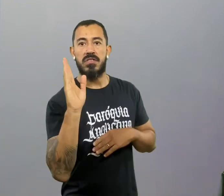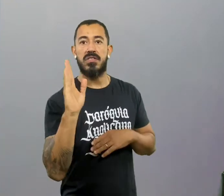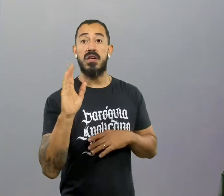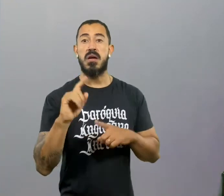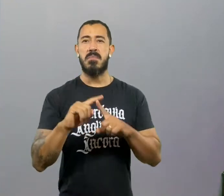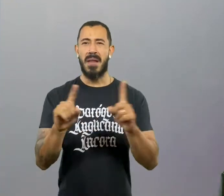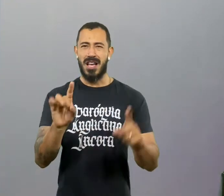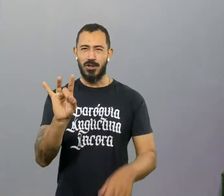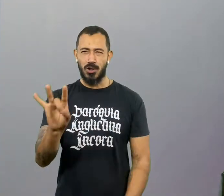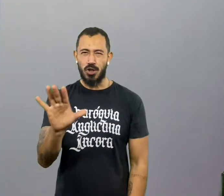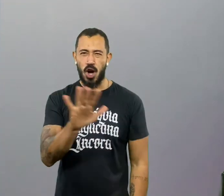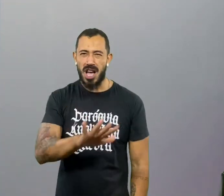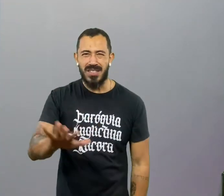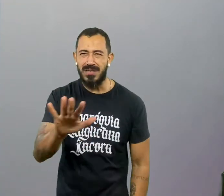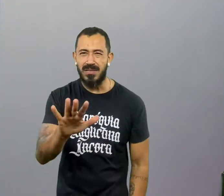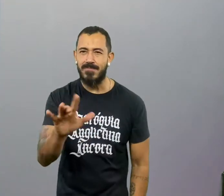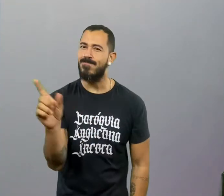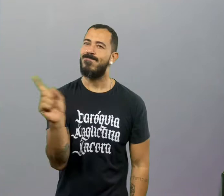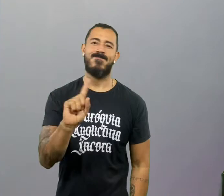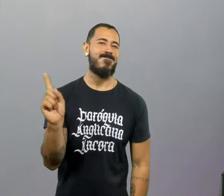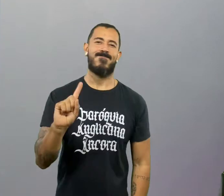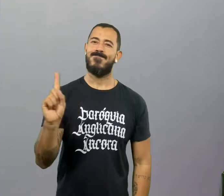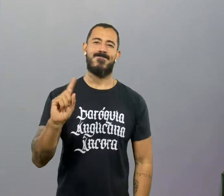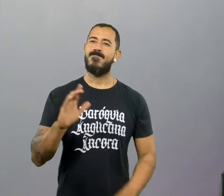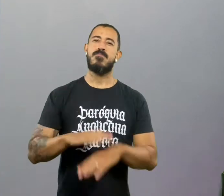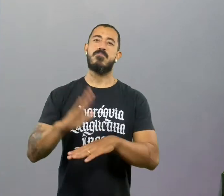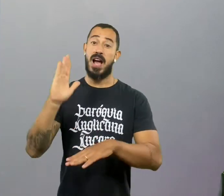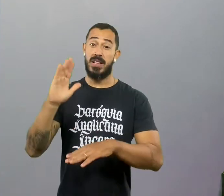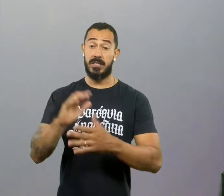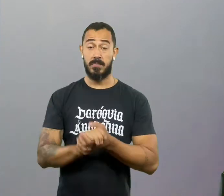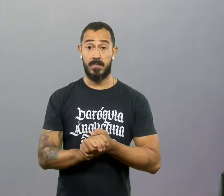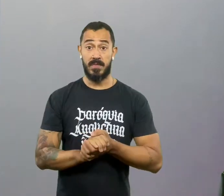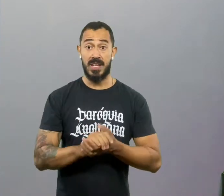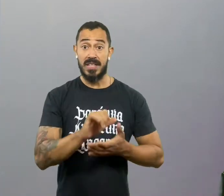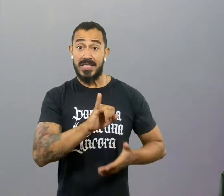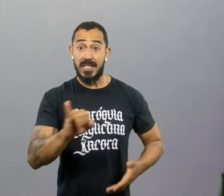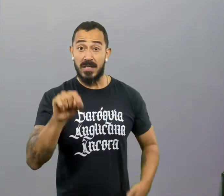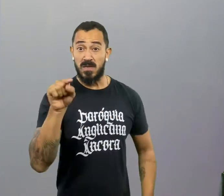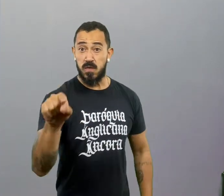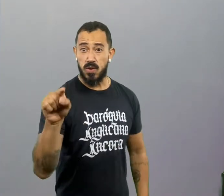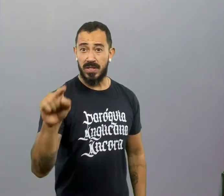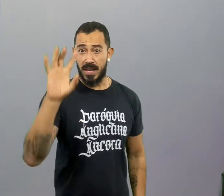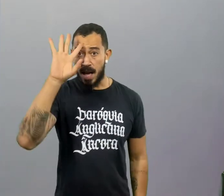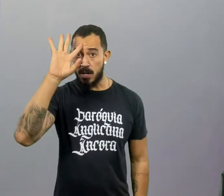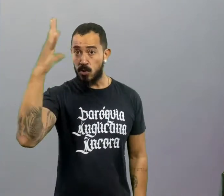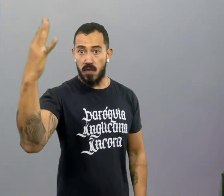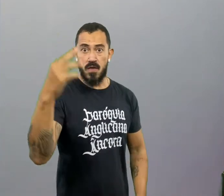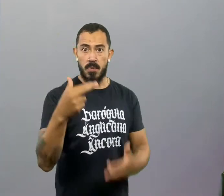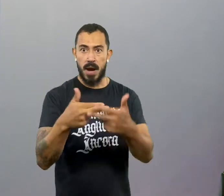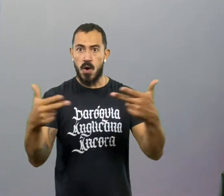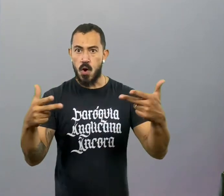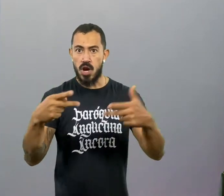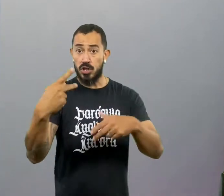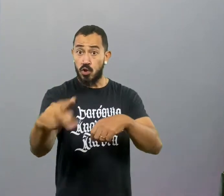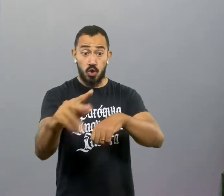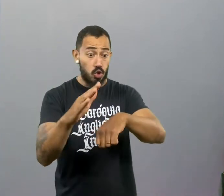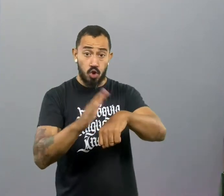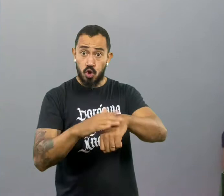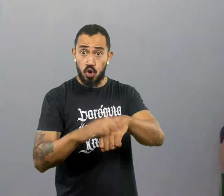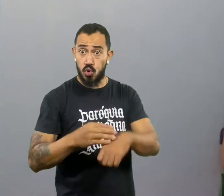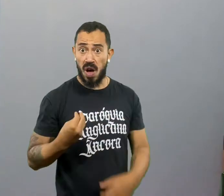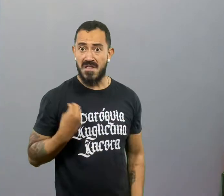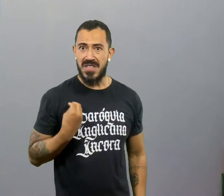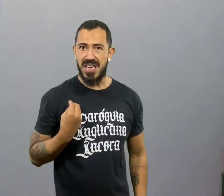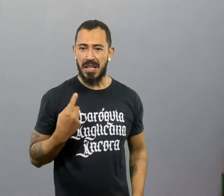imprudente pode ser bem mais profundo que isso. Veja, se você tomar a visão da sua vida por suas